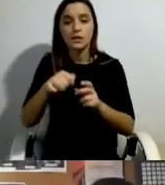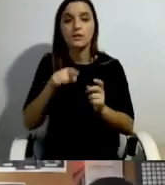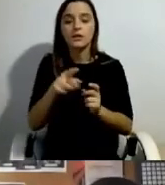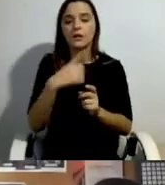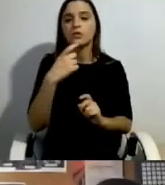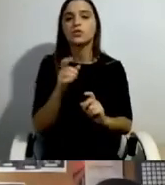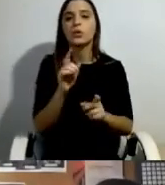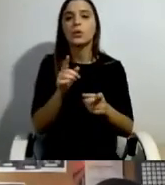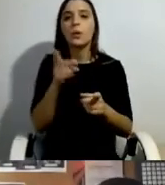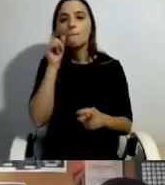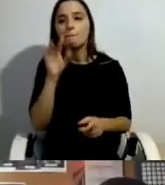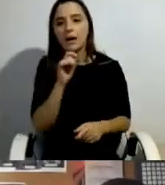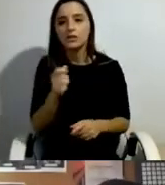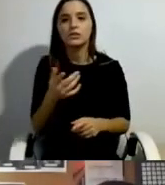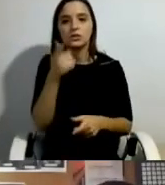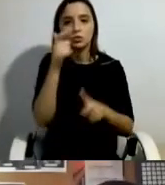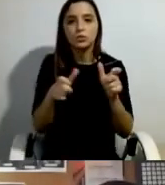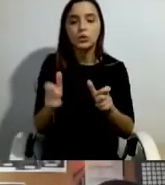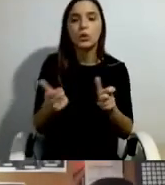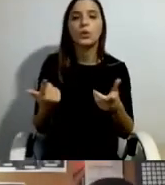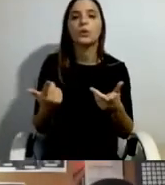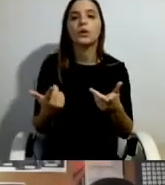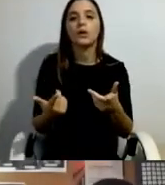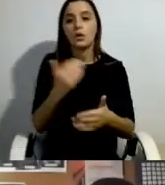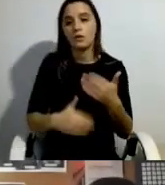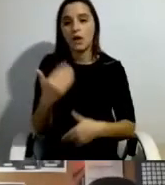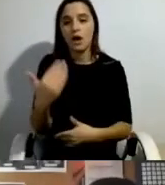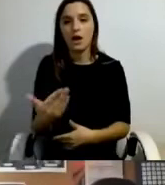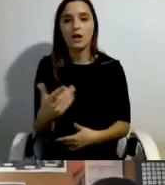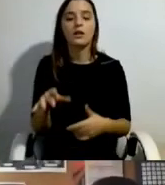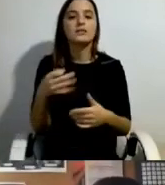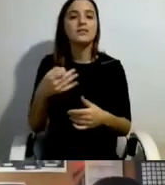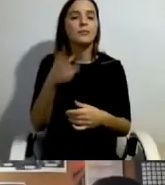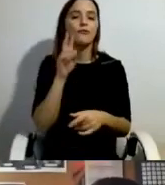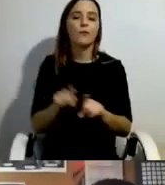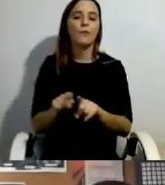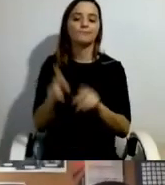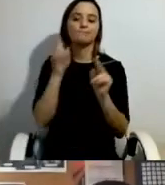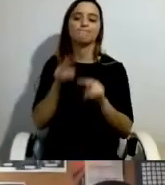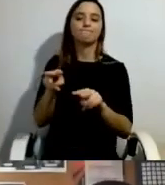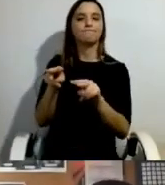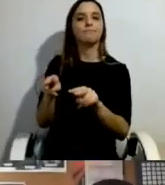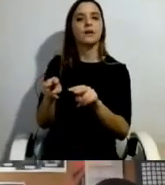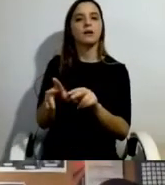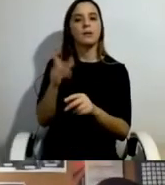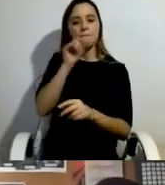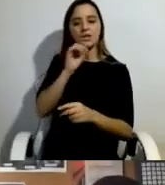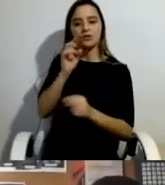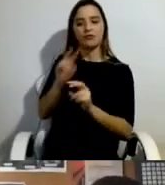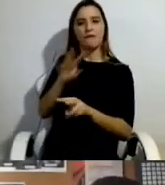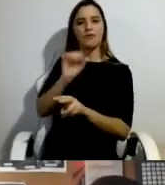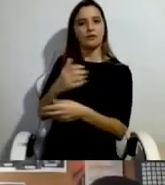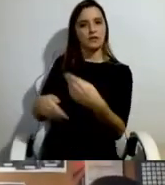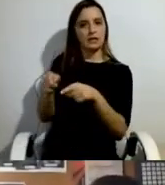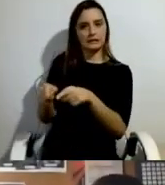os pais das pessoas com deficiência, os verem sempre como crianças e, portanto, há aqui uma dimensão de infantilização